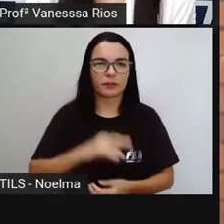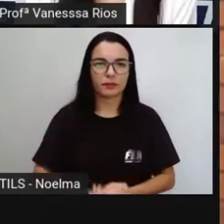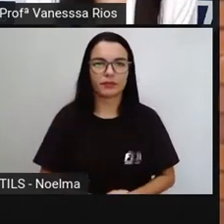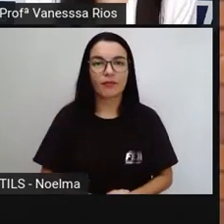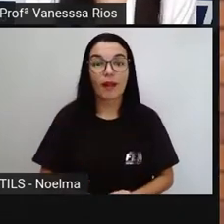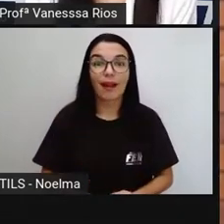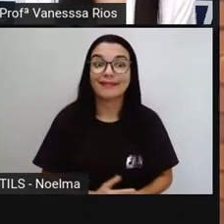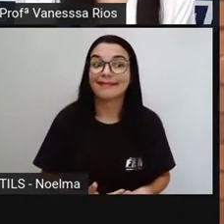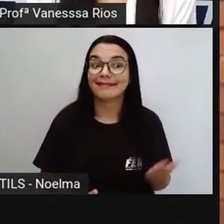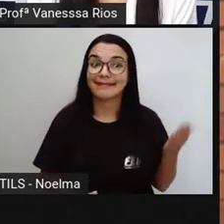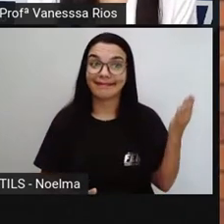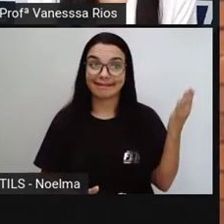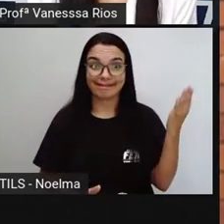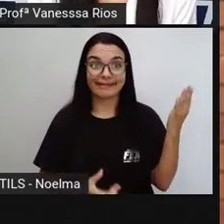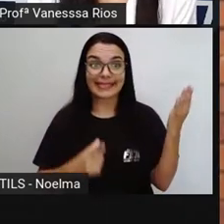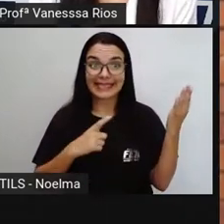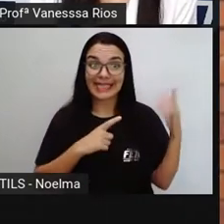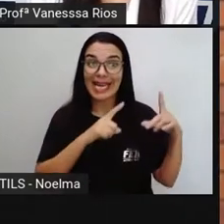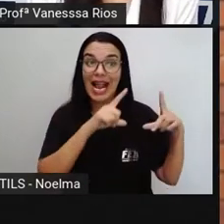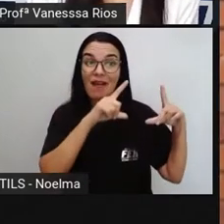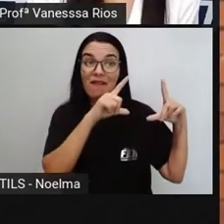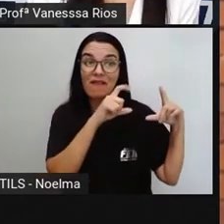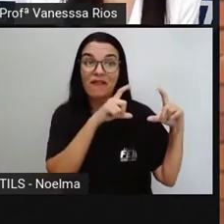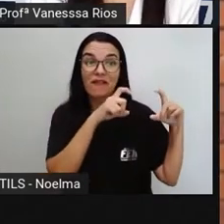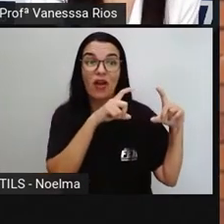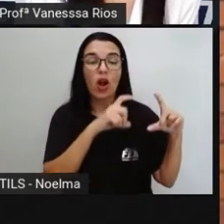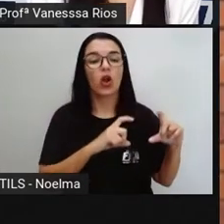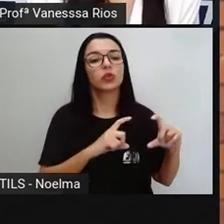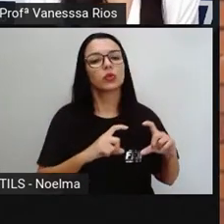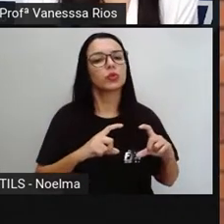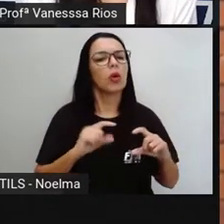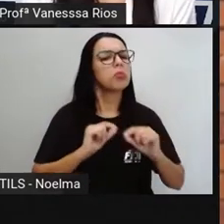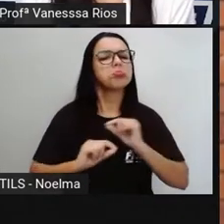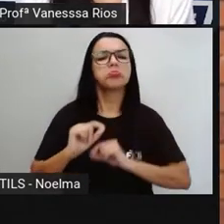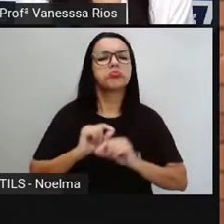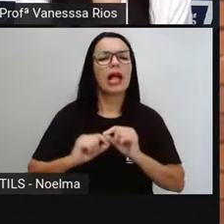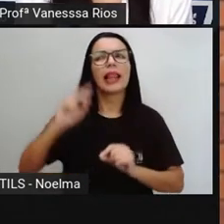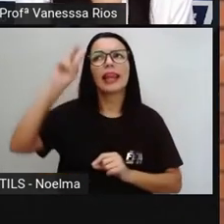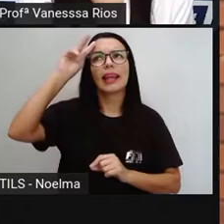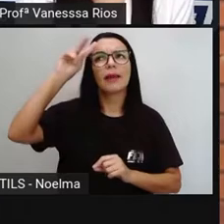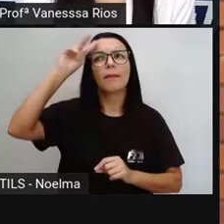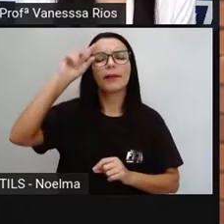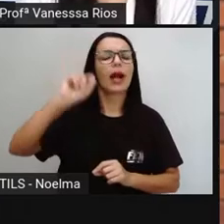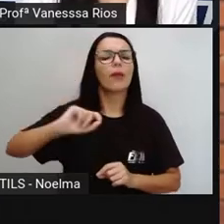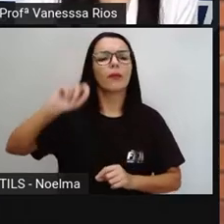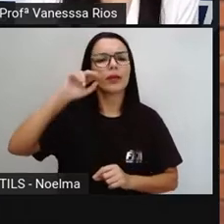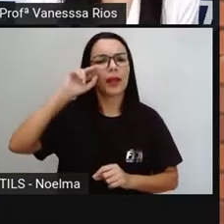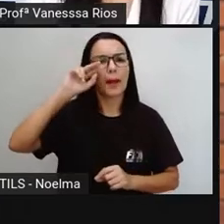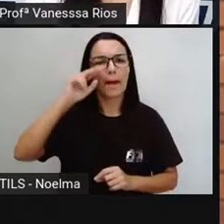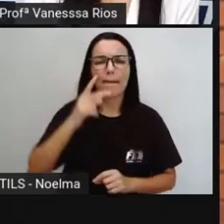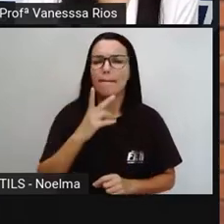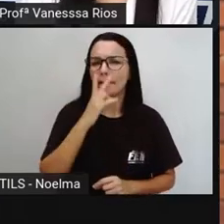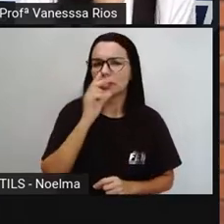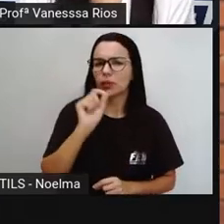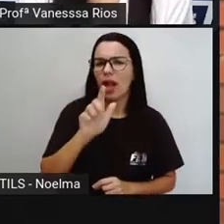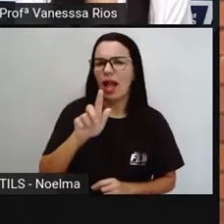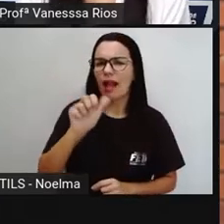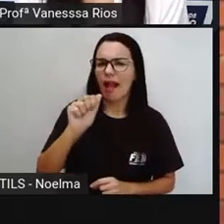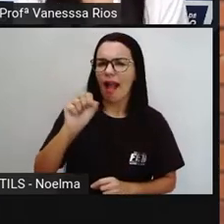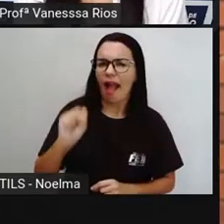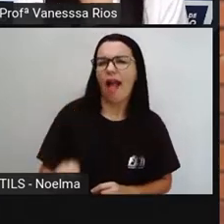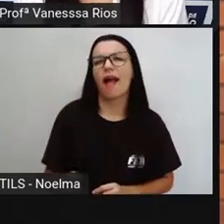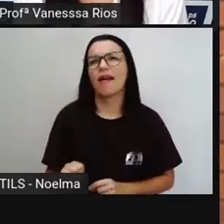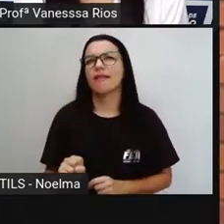Para iniciar, para trás a observação dessa imagem. Para que a gente lembre aí, não é? Que o gás, que os